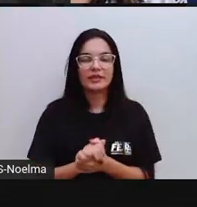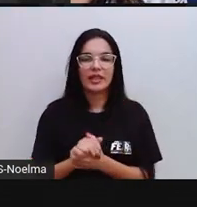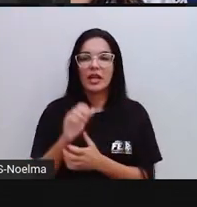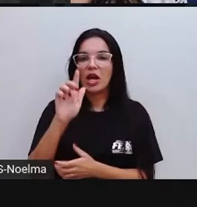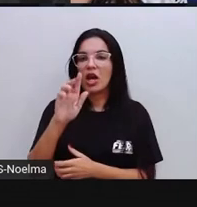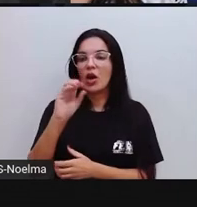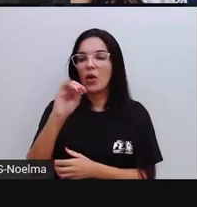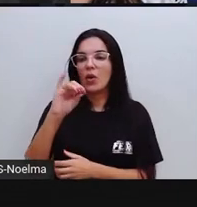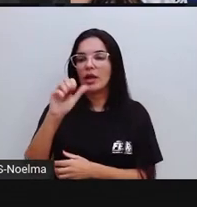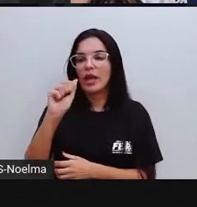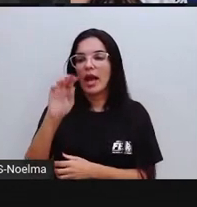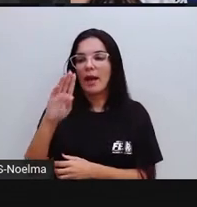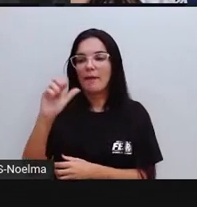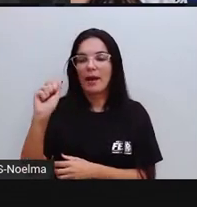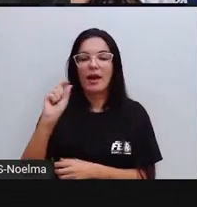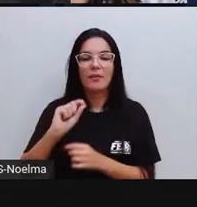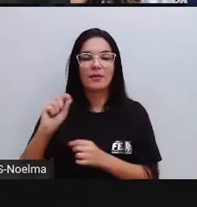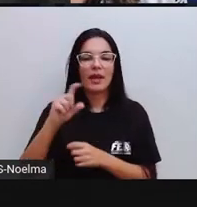Goiaba.